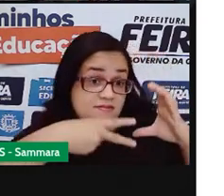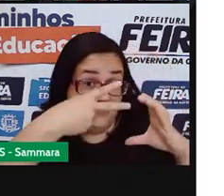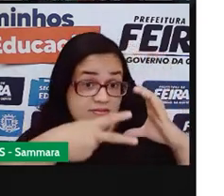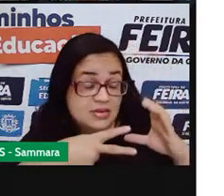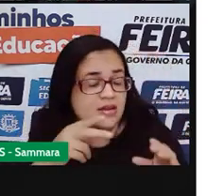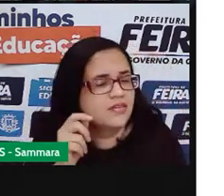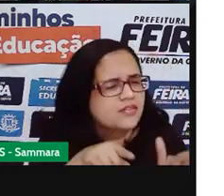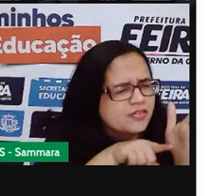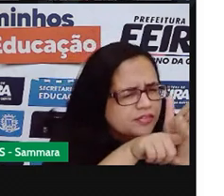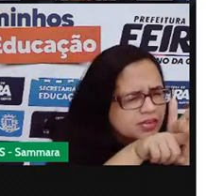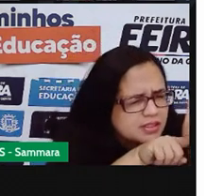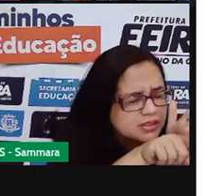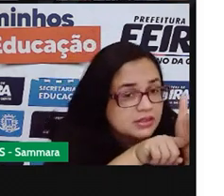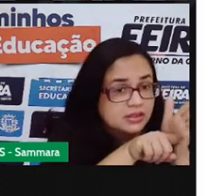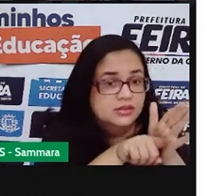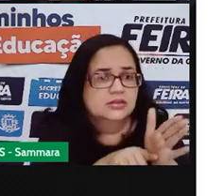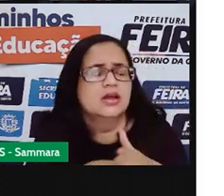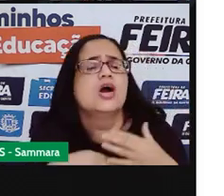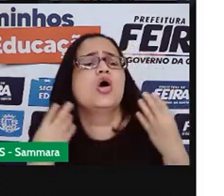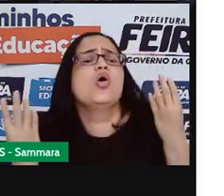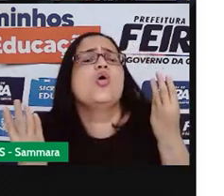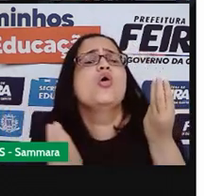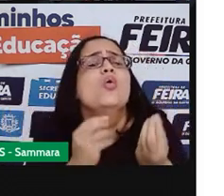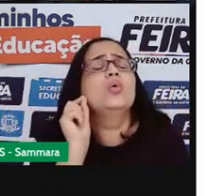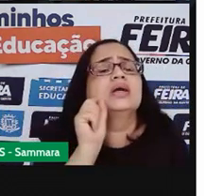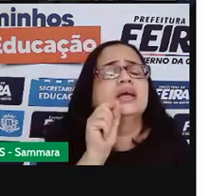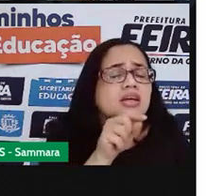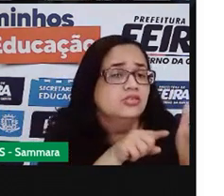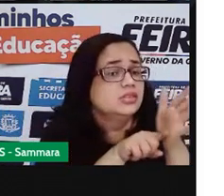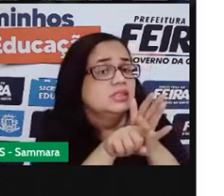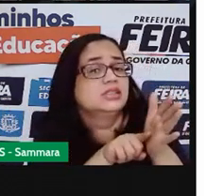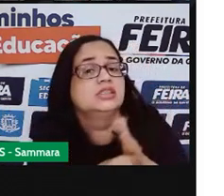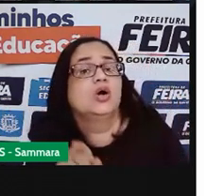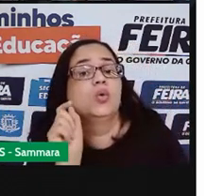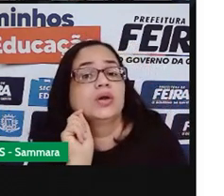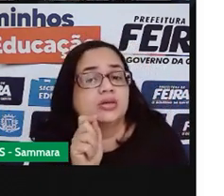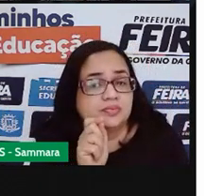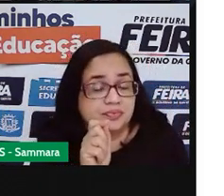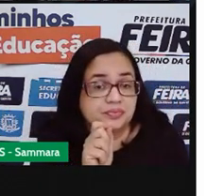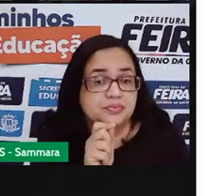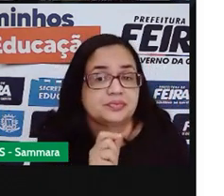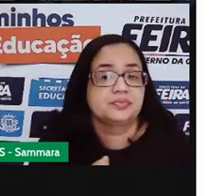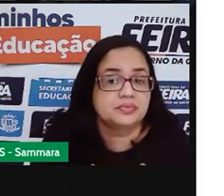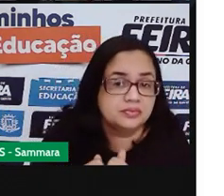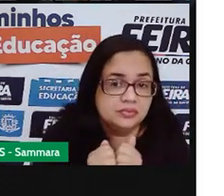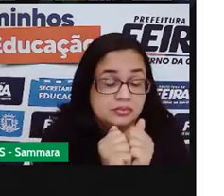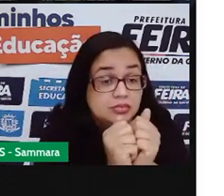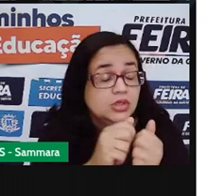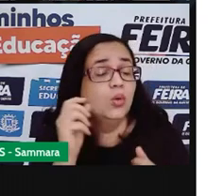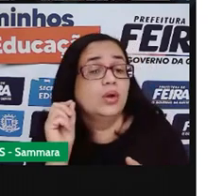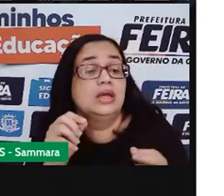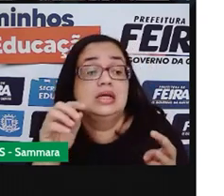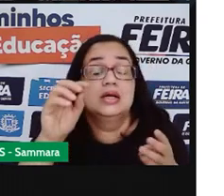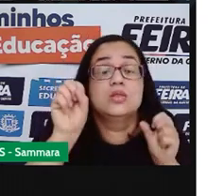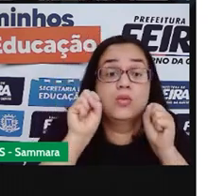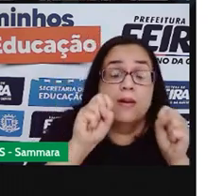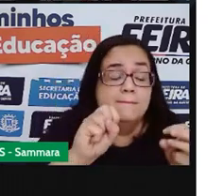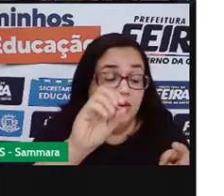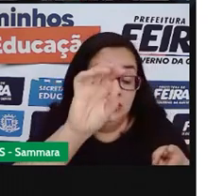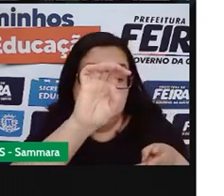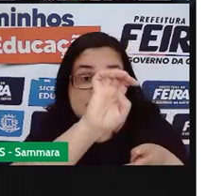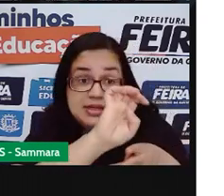fiscalizar. É fiscalizar o quê, Pró? Acompanhar as ações do Poder